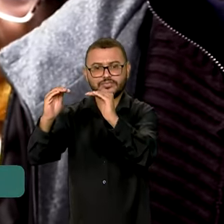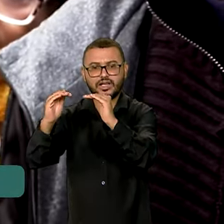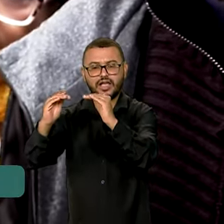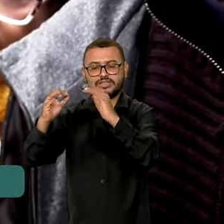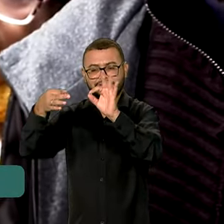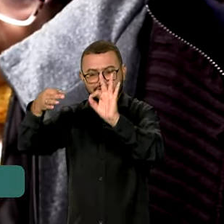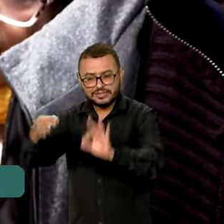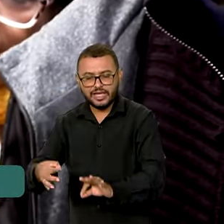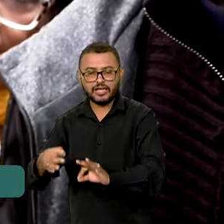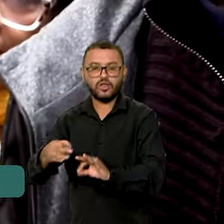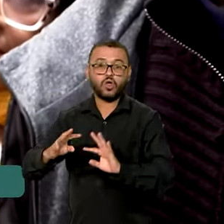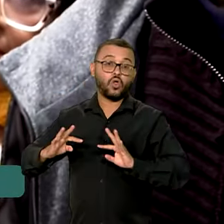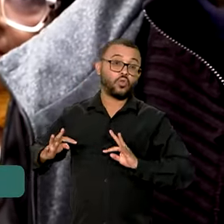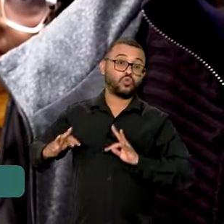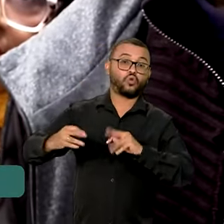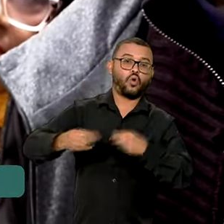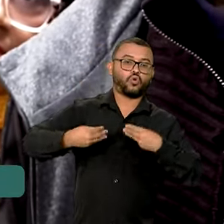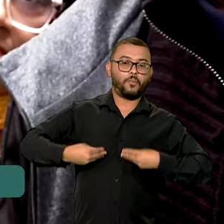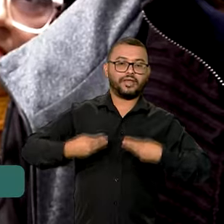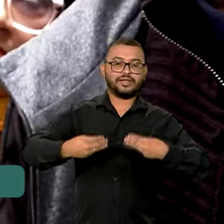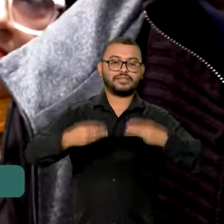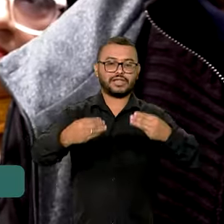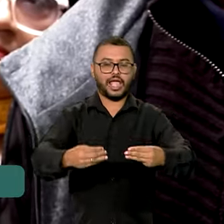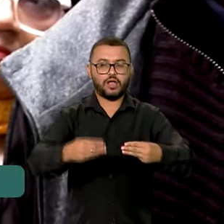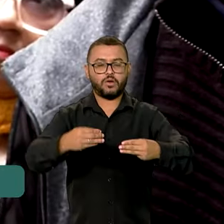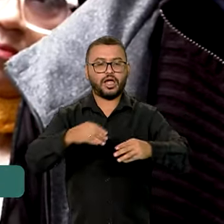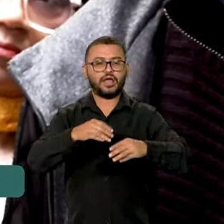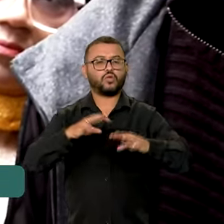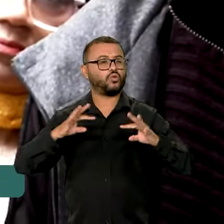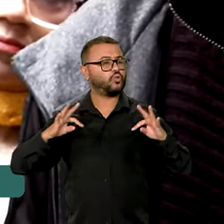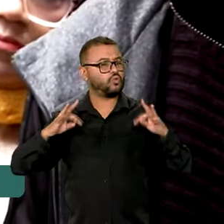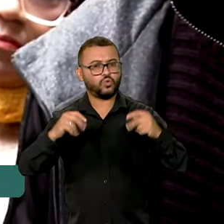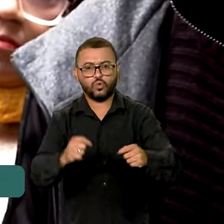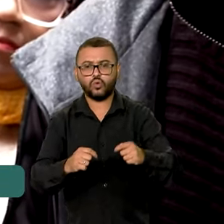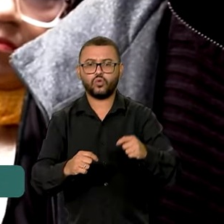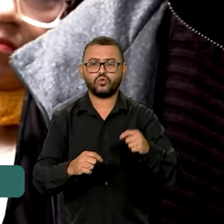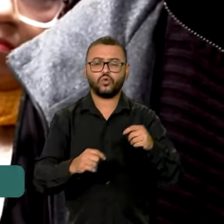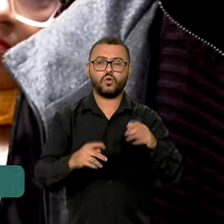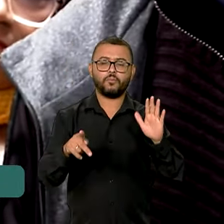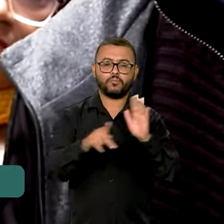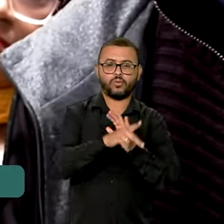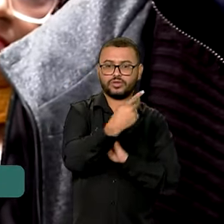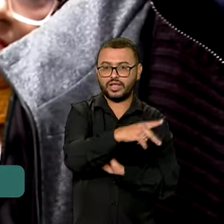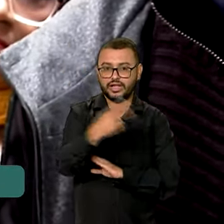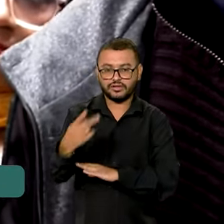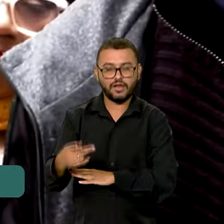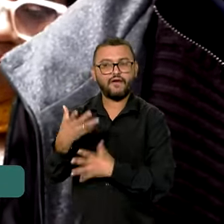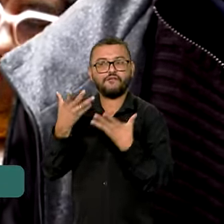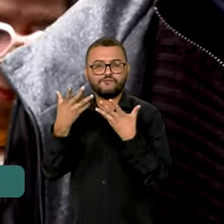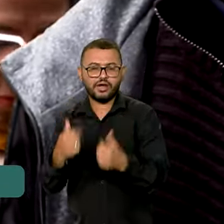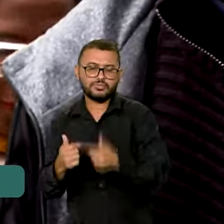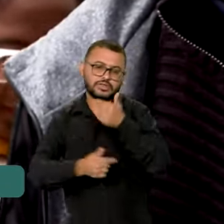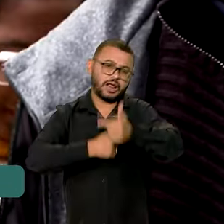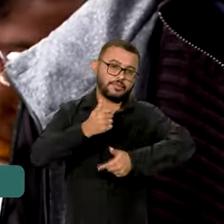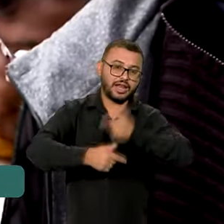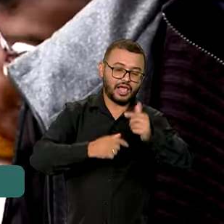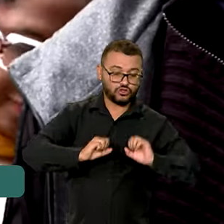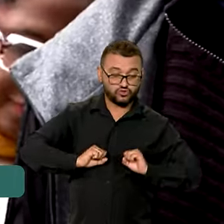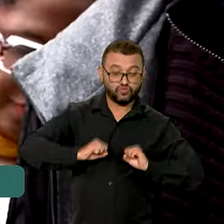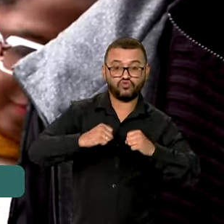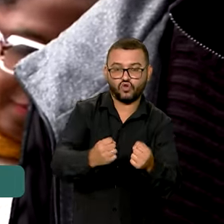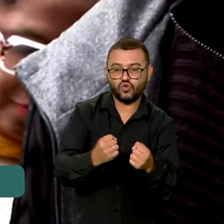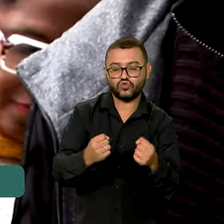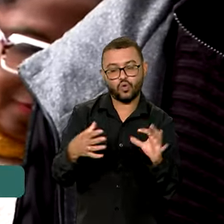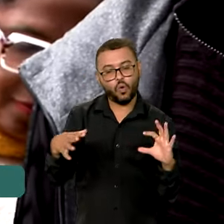todos os ministérios, independente da função de cada um e do ministério constitucional de cada ministério, nós estamos trabalhando completamente